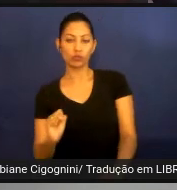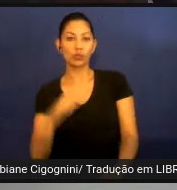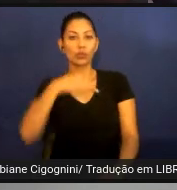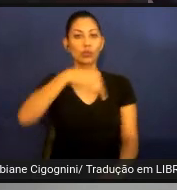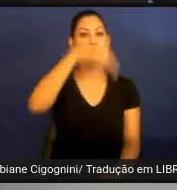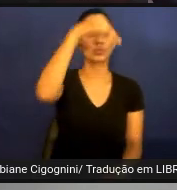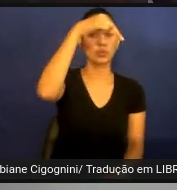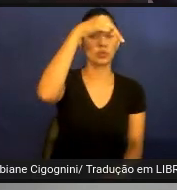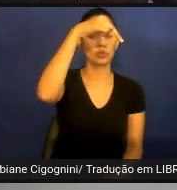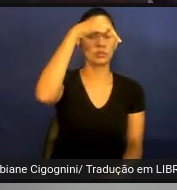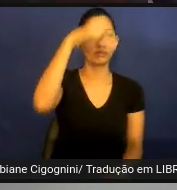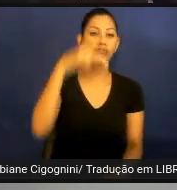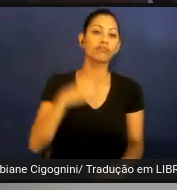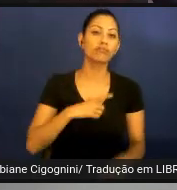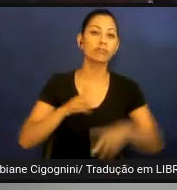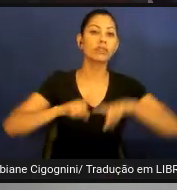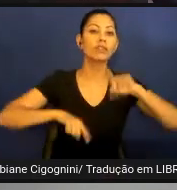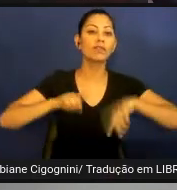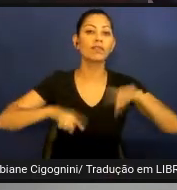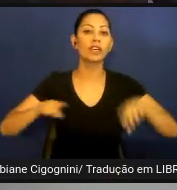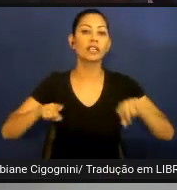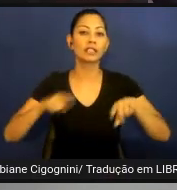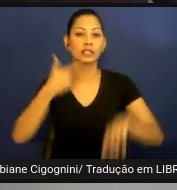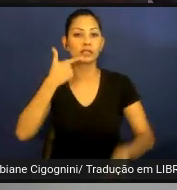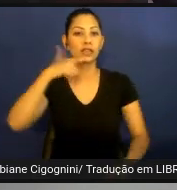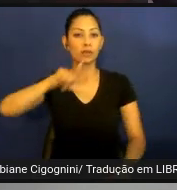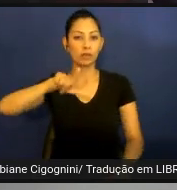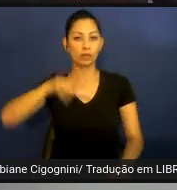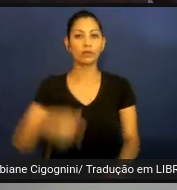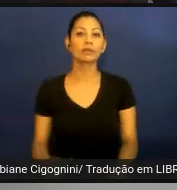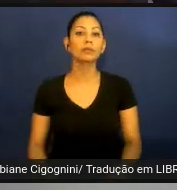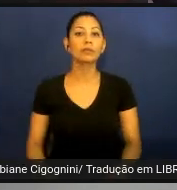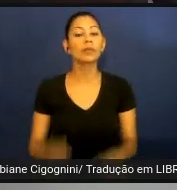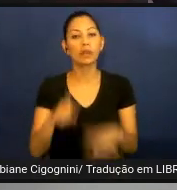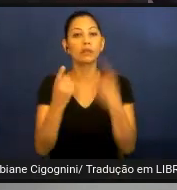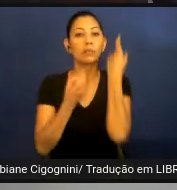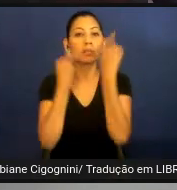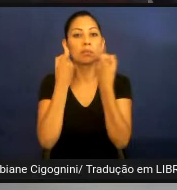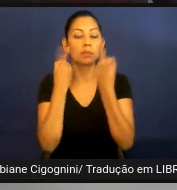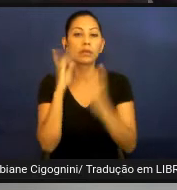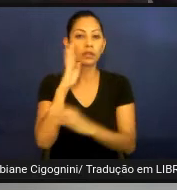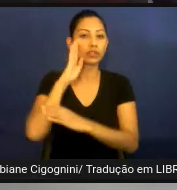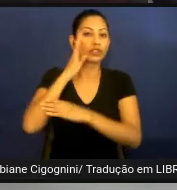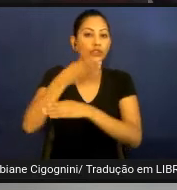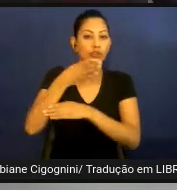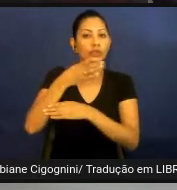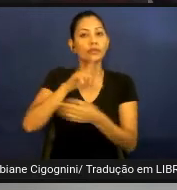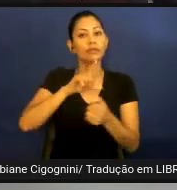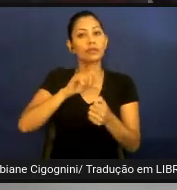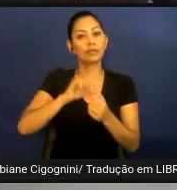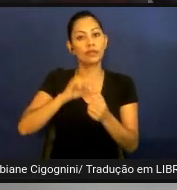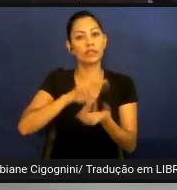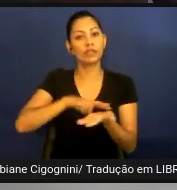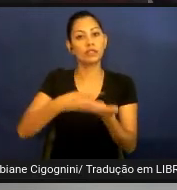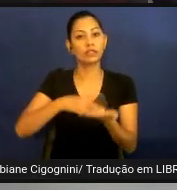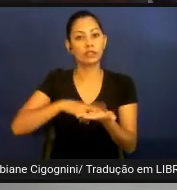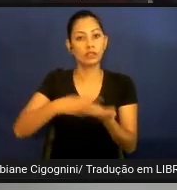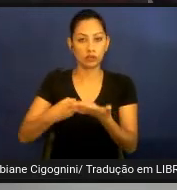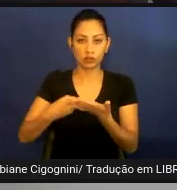por exemplo, tem suas diferenças. E ele não se preocupa com isso, ele não trata isso.